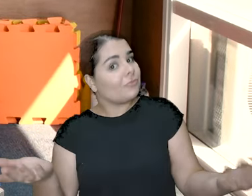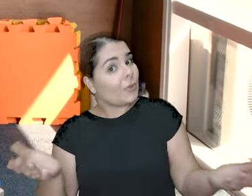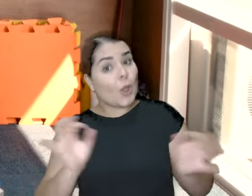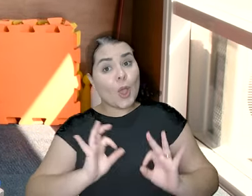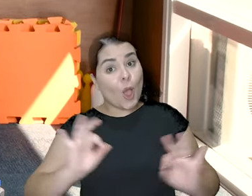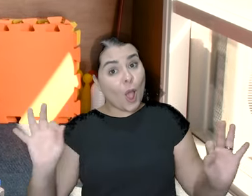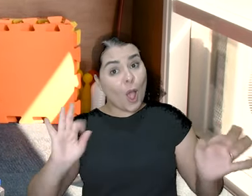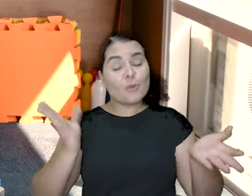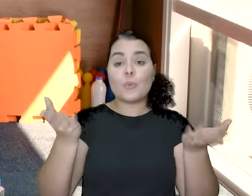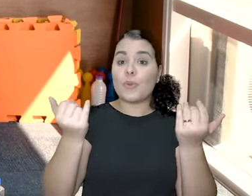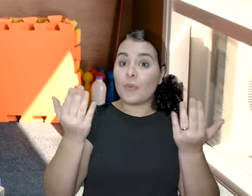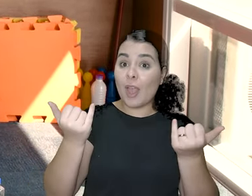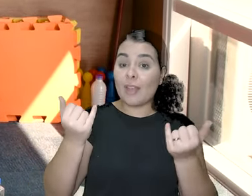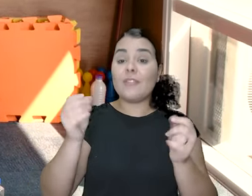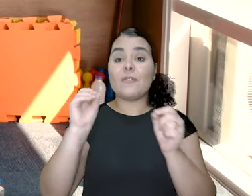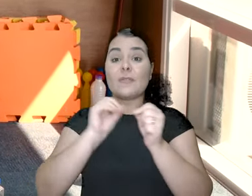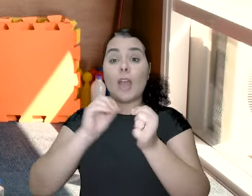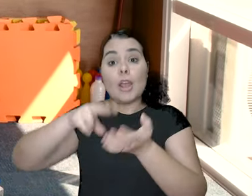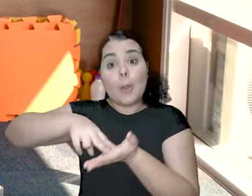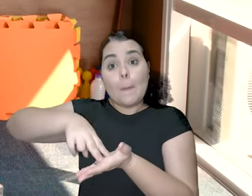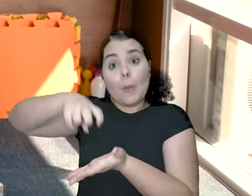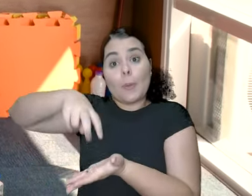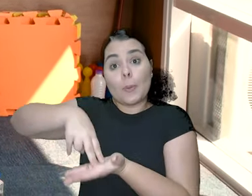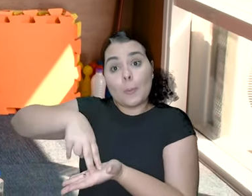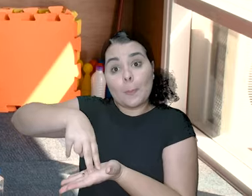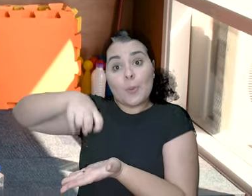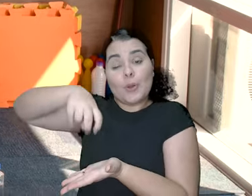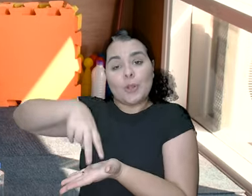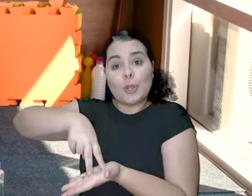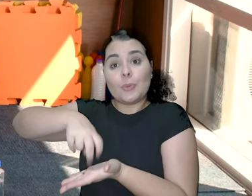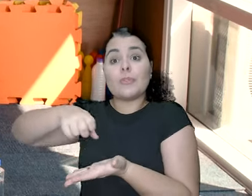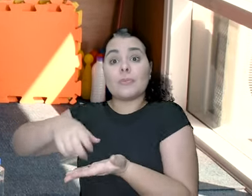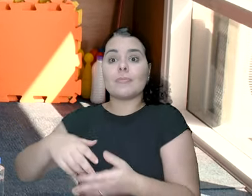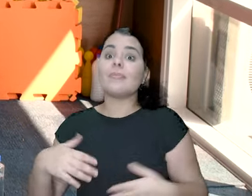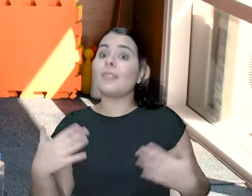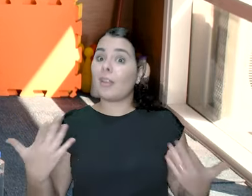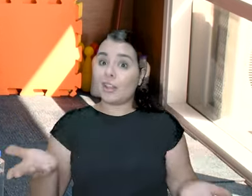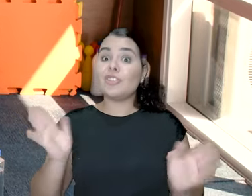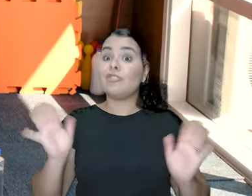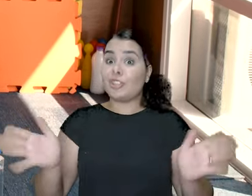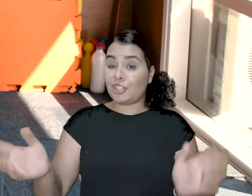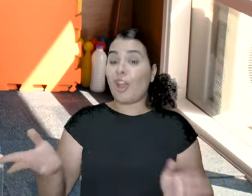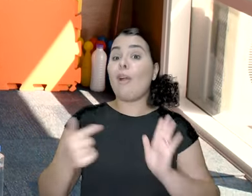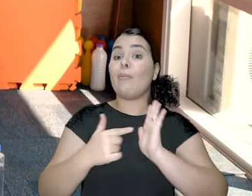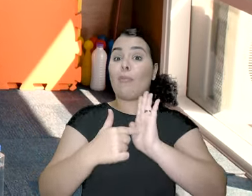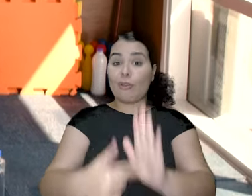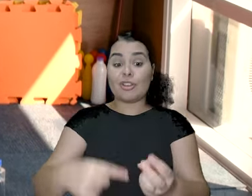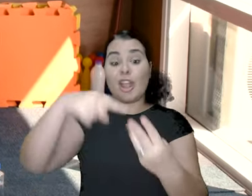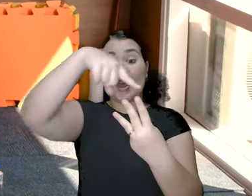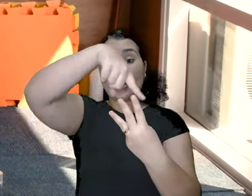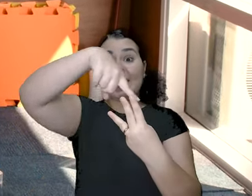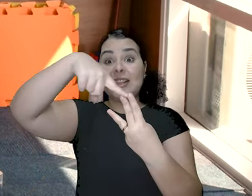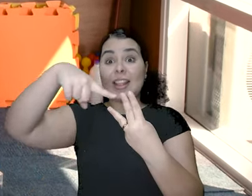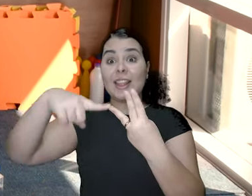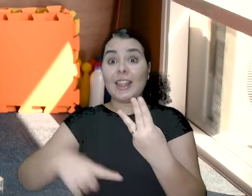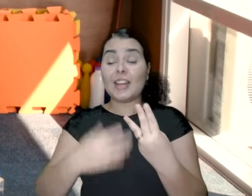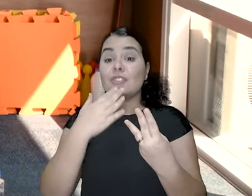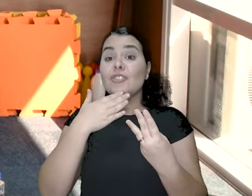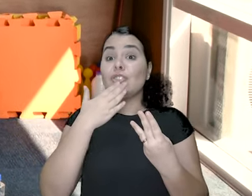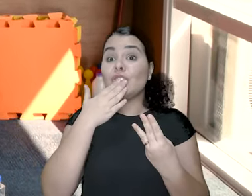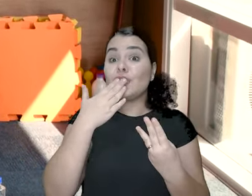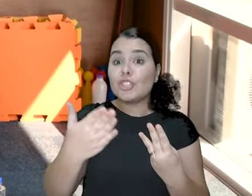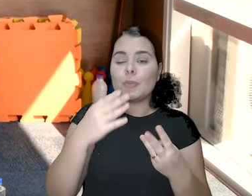fácil? Que delícia! Então, um pulinho. Opa! Então, eu passei três